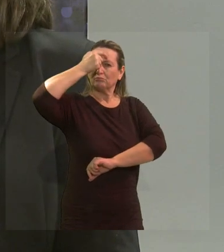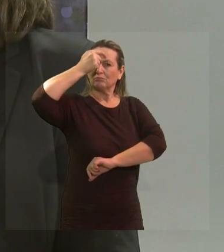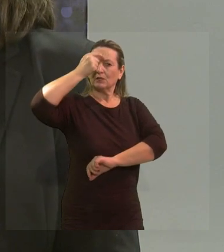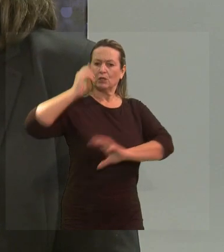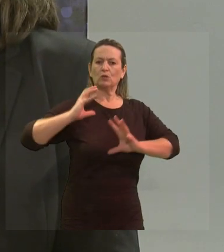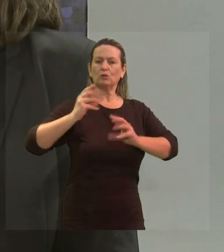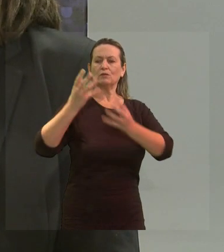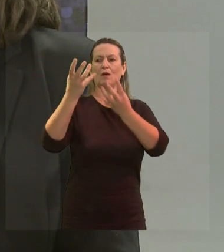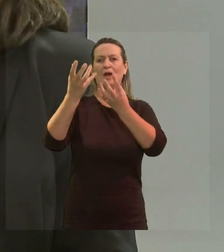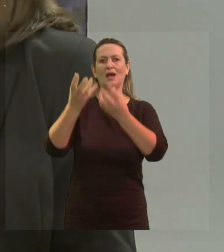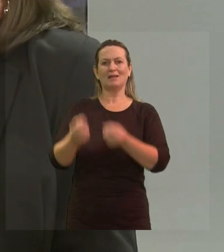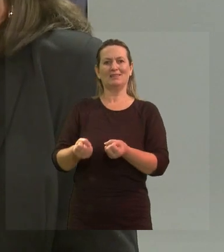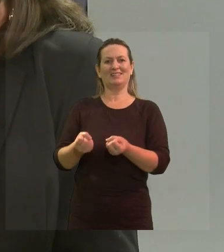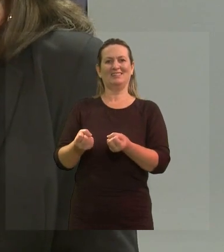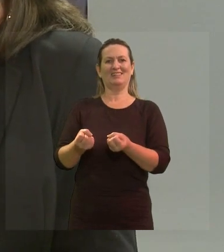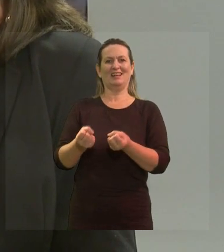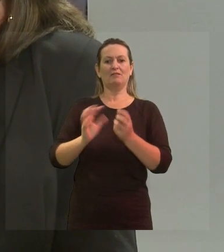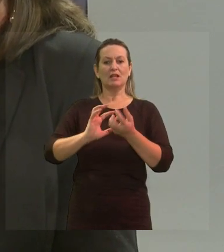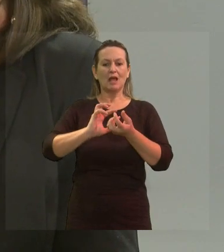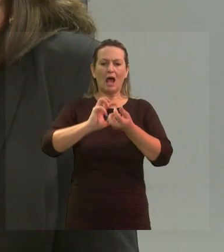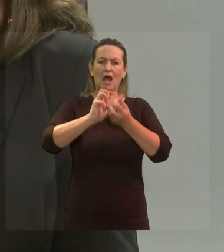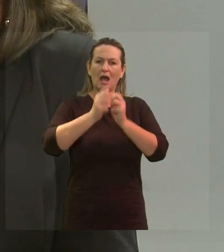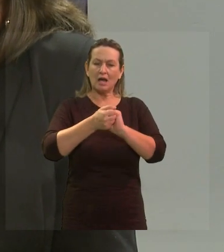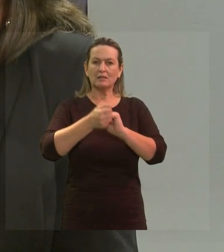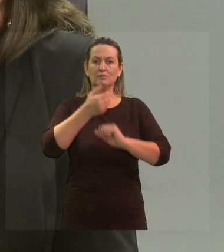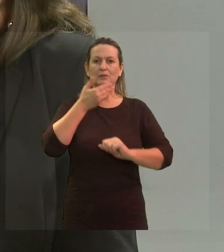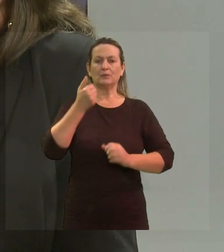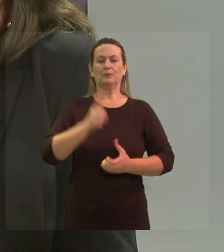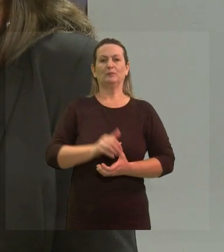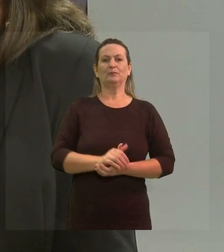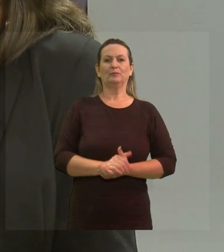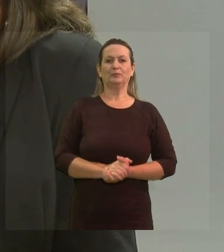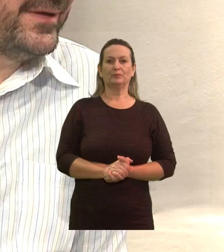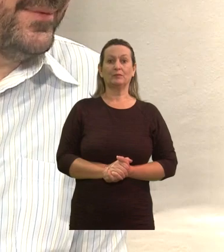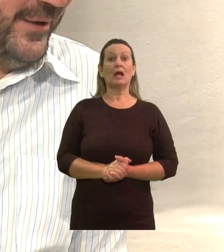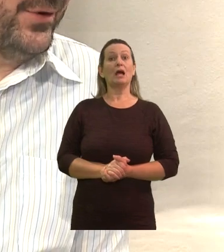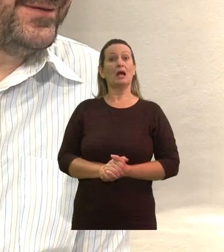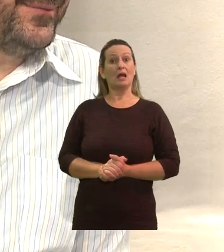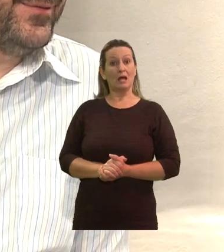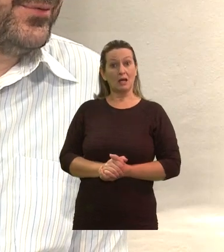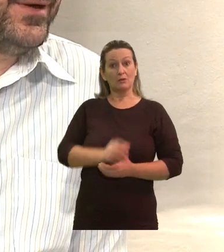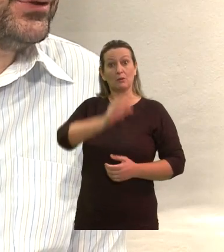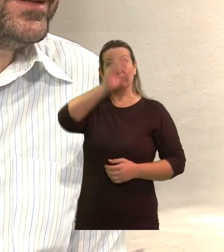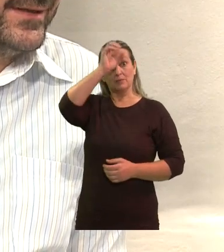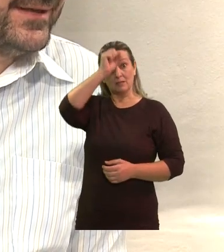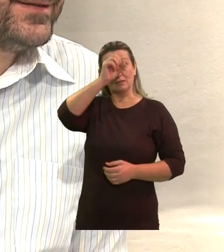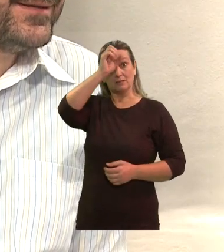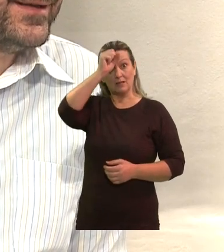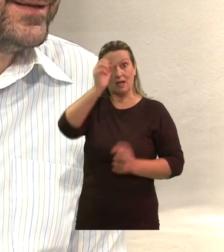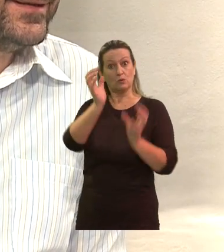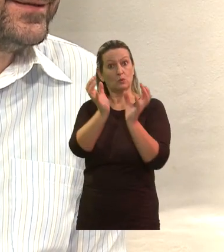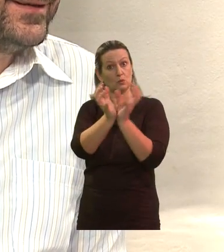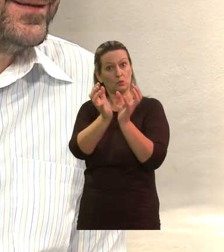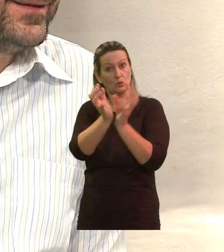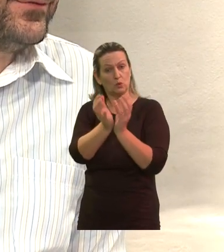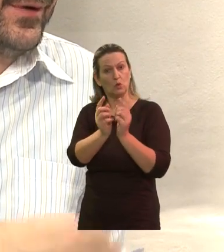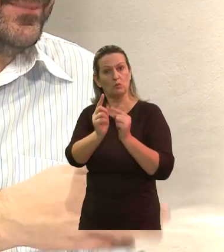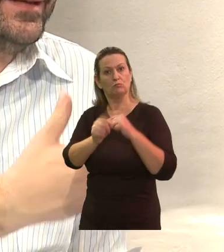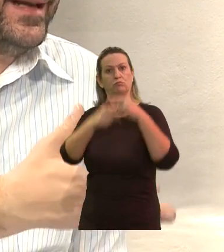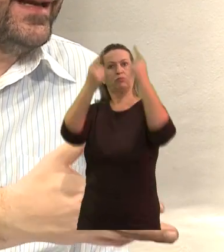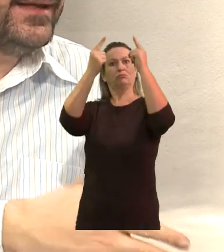e de adaptação. E o aprendizado é maior também por parte das crianças, né, que